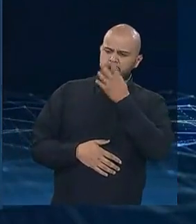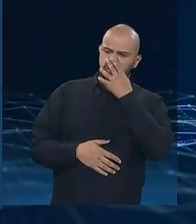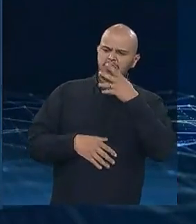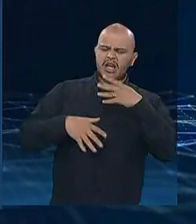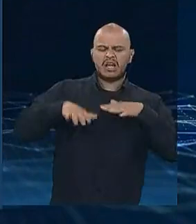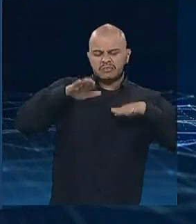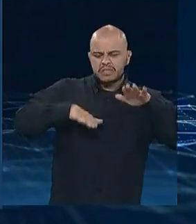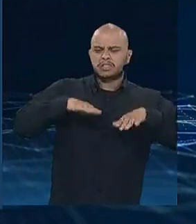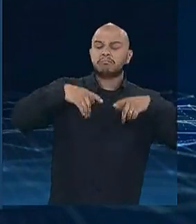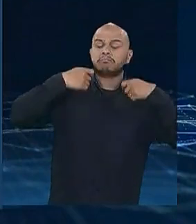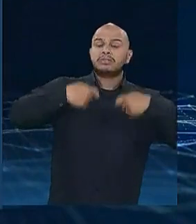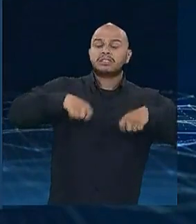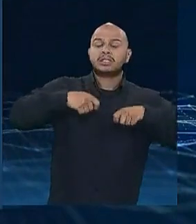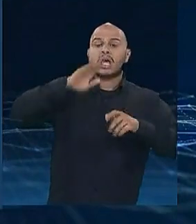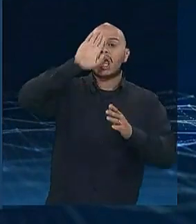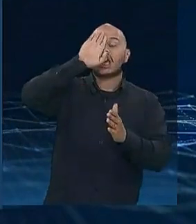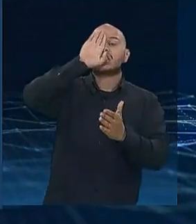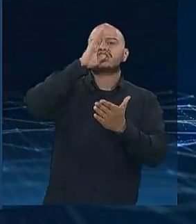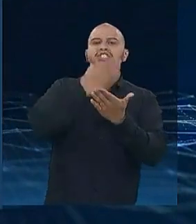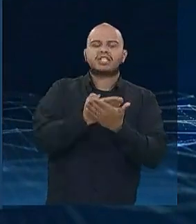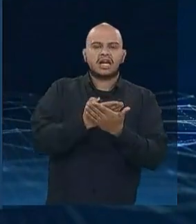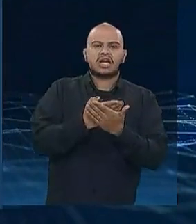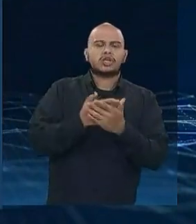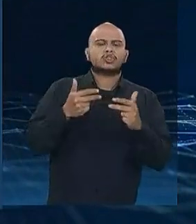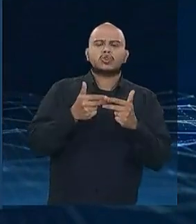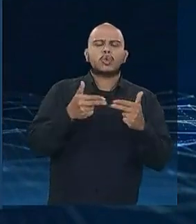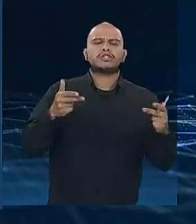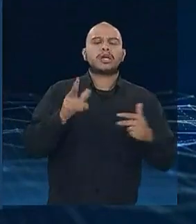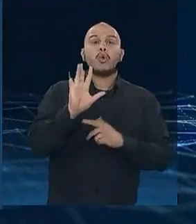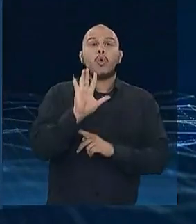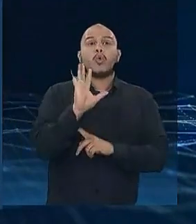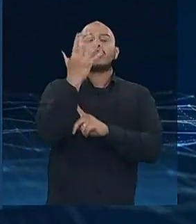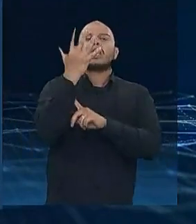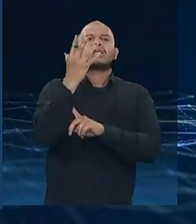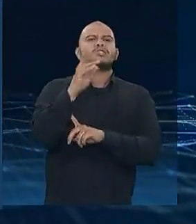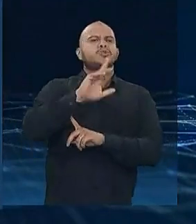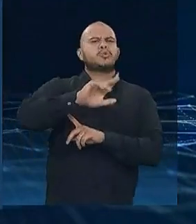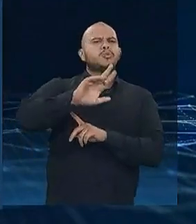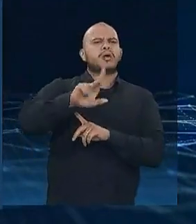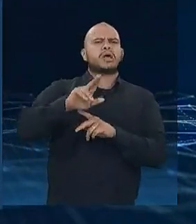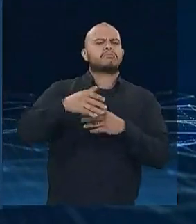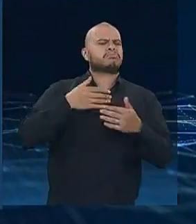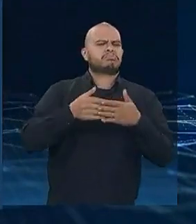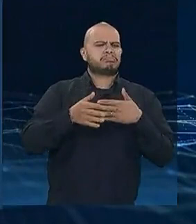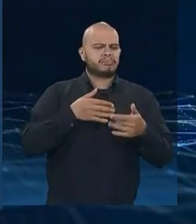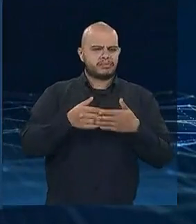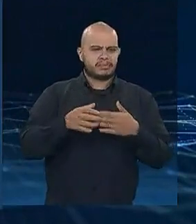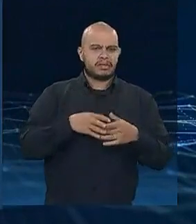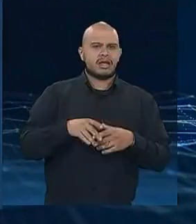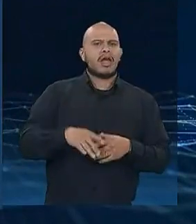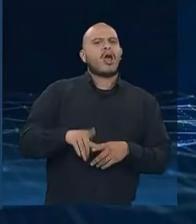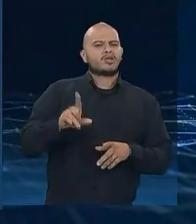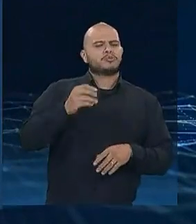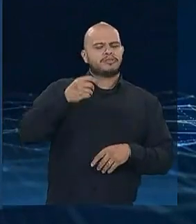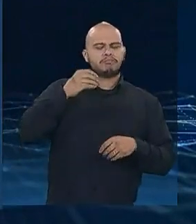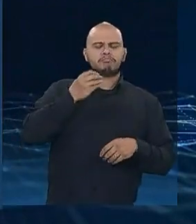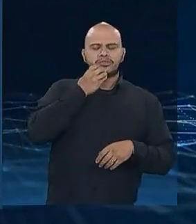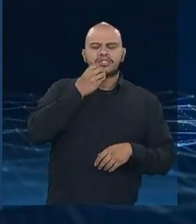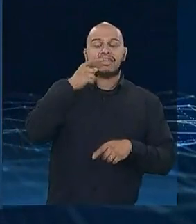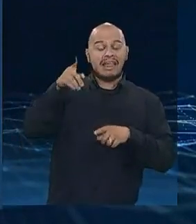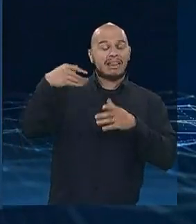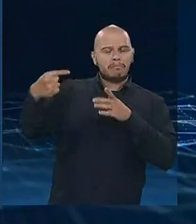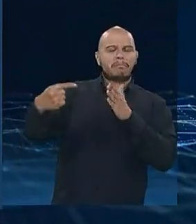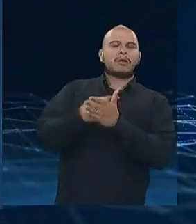sabe, de que nada acontece por acaso. Era preciso ser ele para me perguntar e eu sabia que essa pergunta